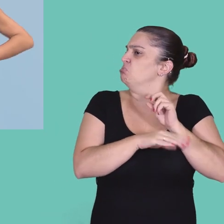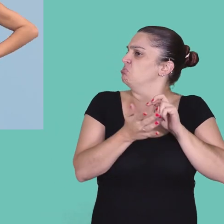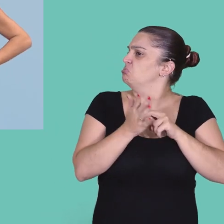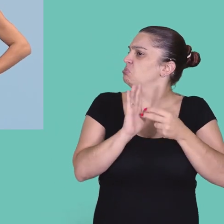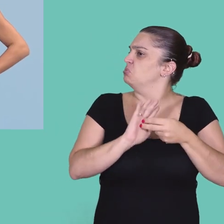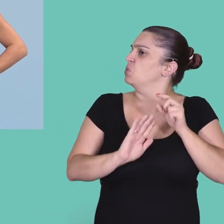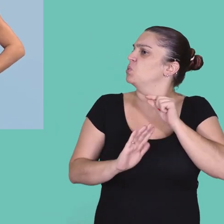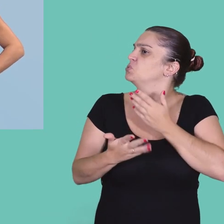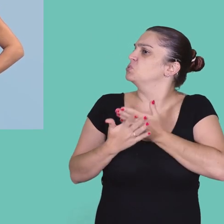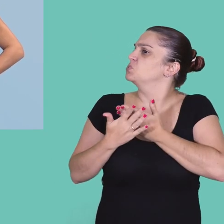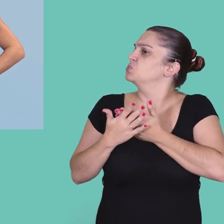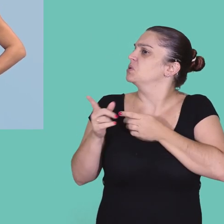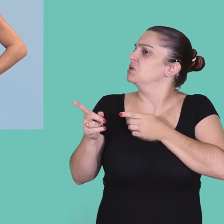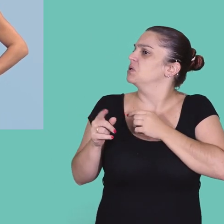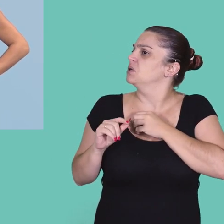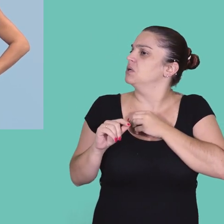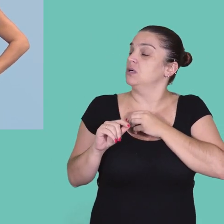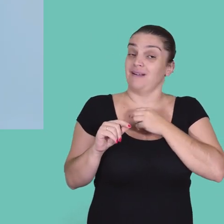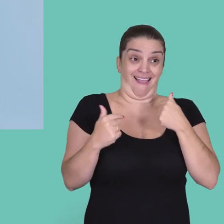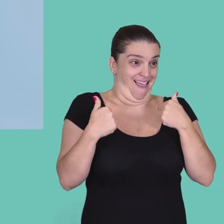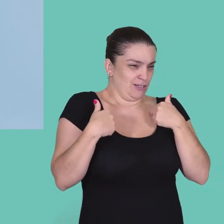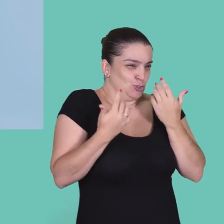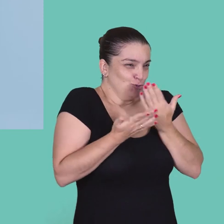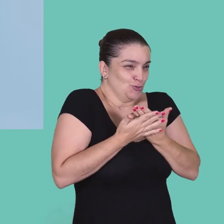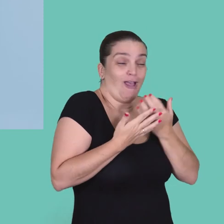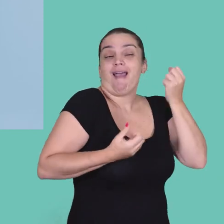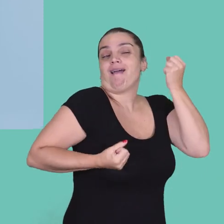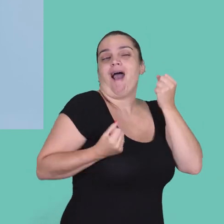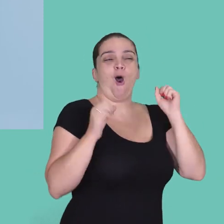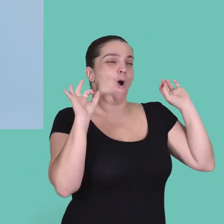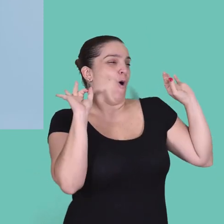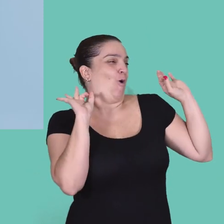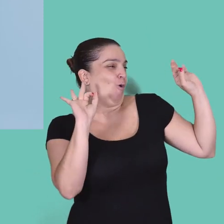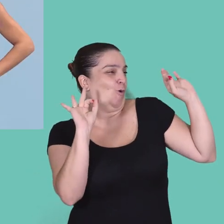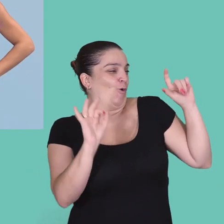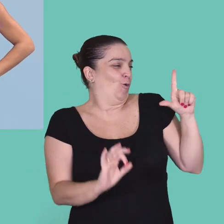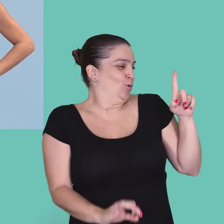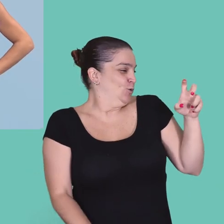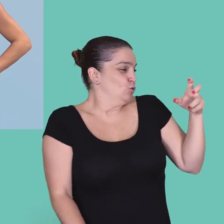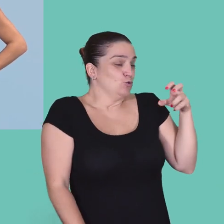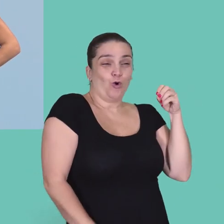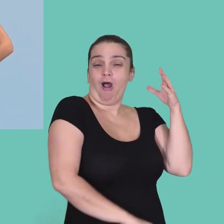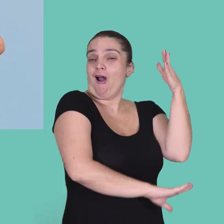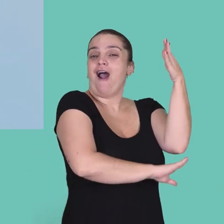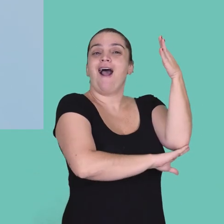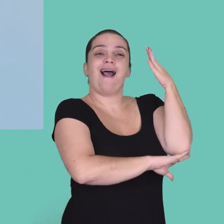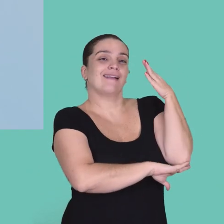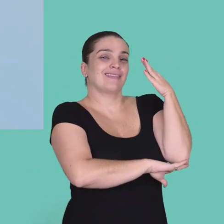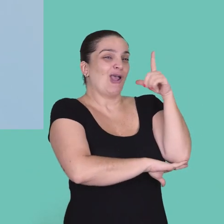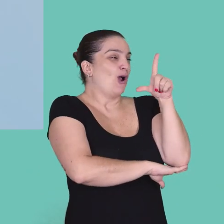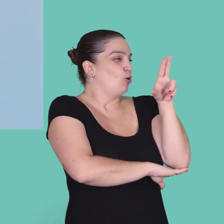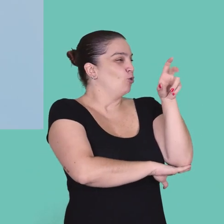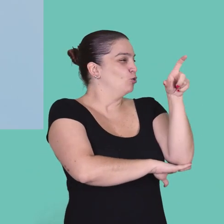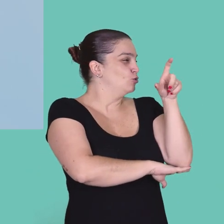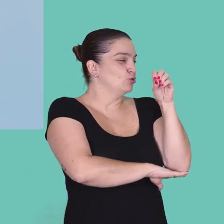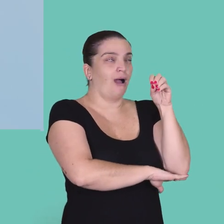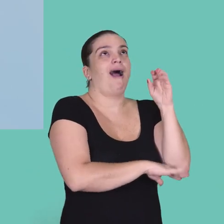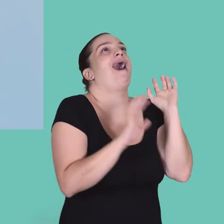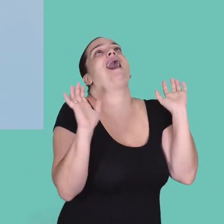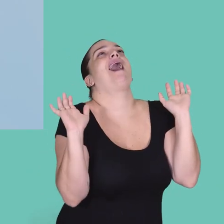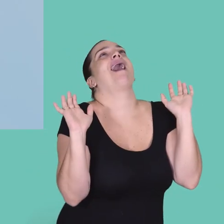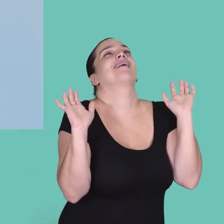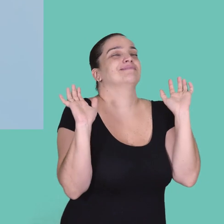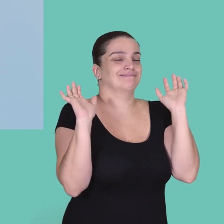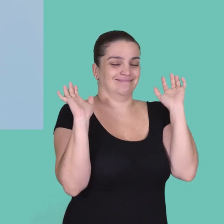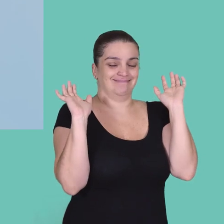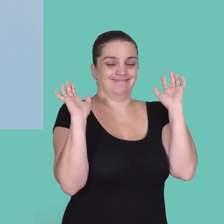o que que isso significa? O que vocês estudam nisso? Ah, estudo carros de luxo. Hotéis de luxo. Trump,